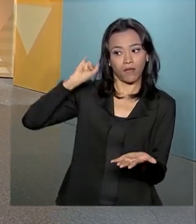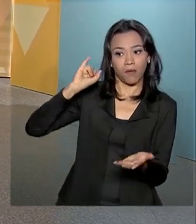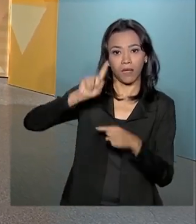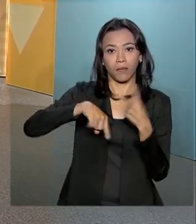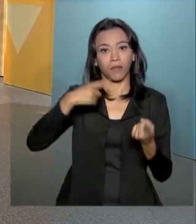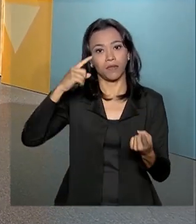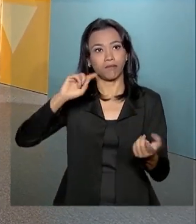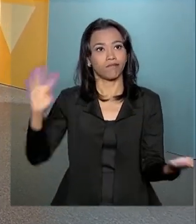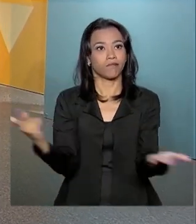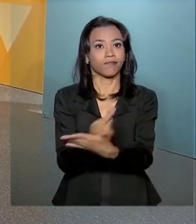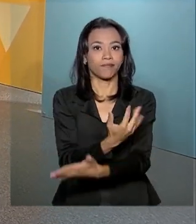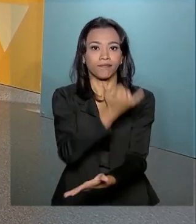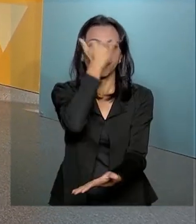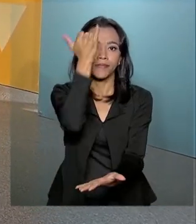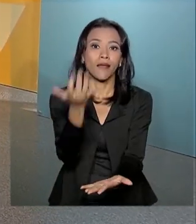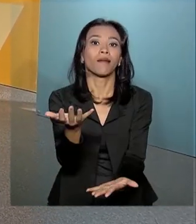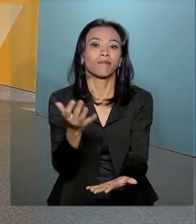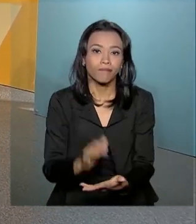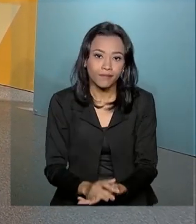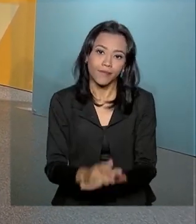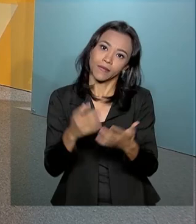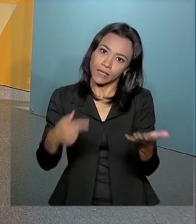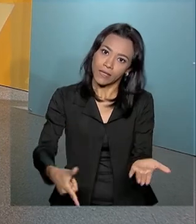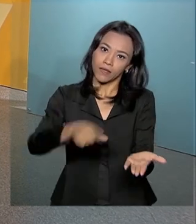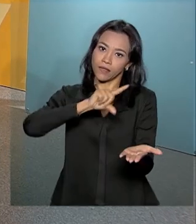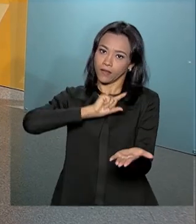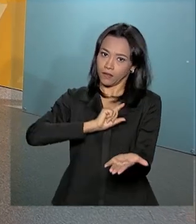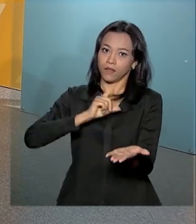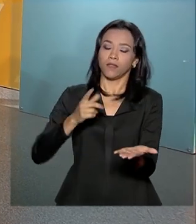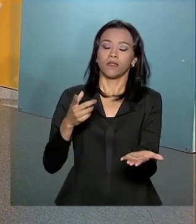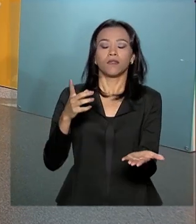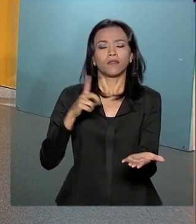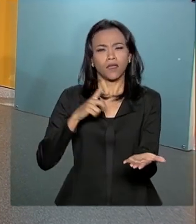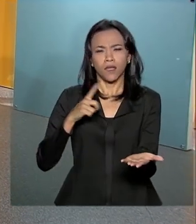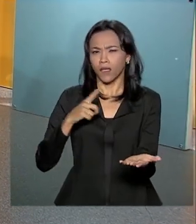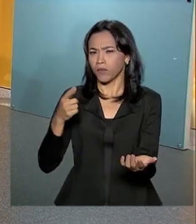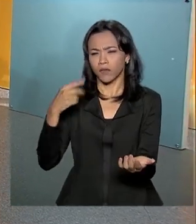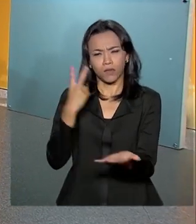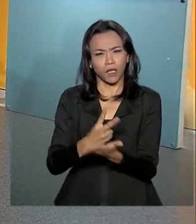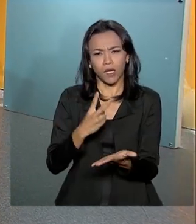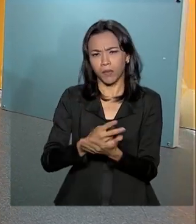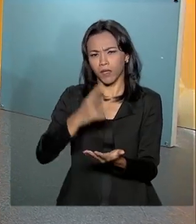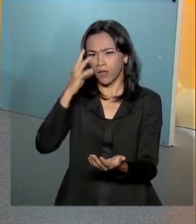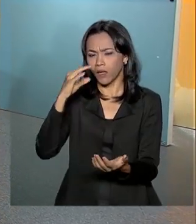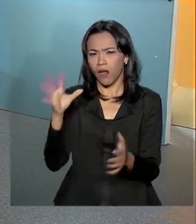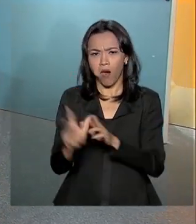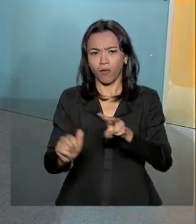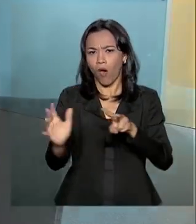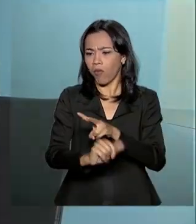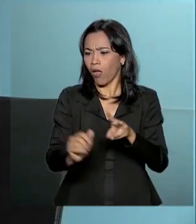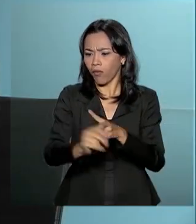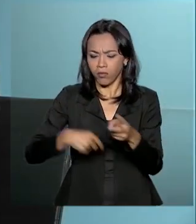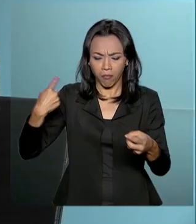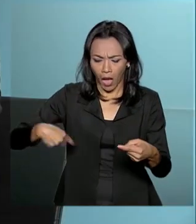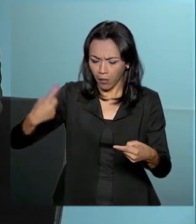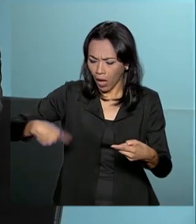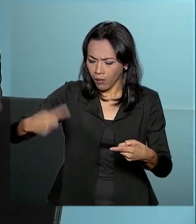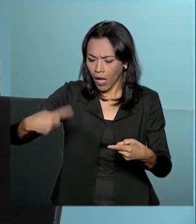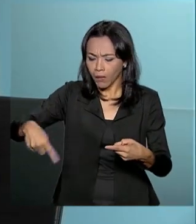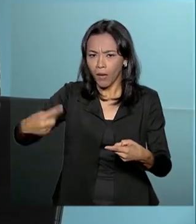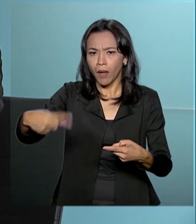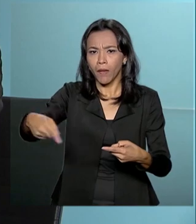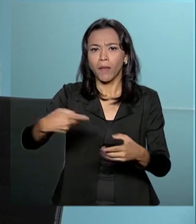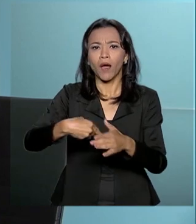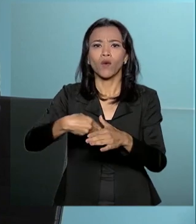remediar. Então, a gente tem um problema grávida, gente tem repetições de casos de corrupção no governo. Então, a gente vai tentar